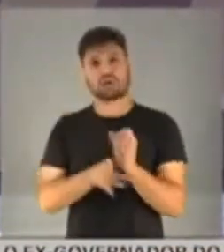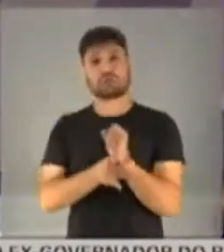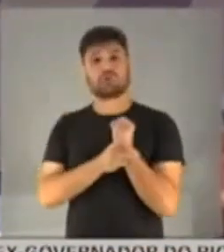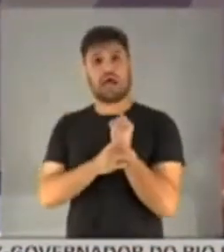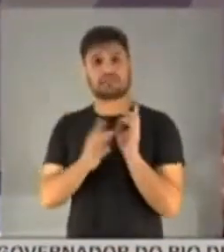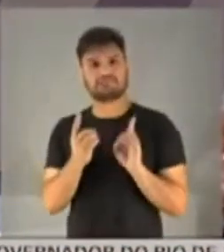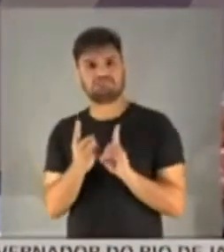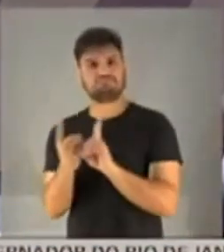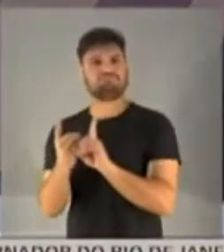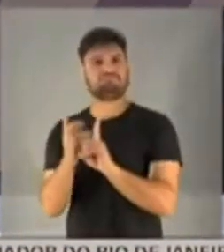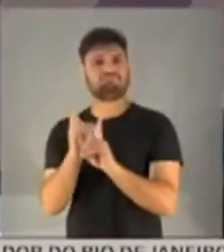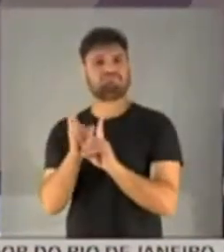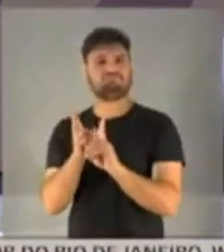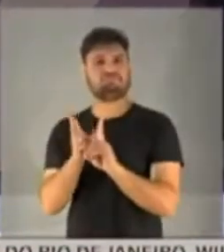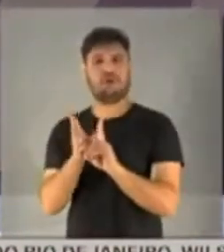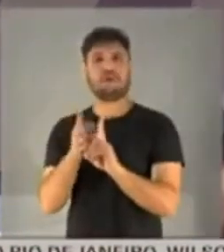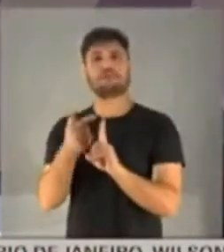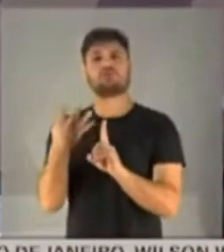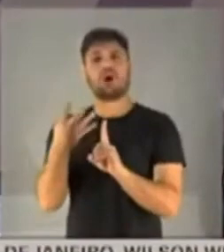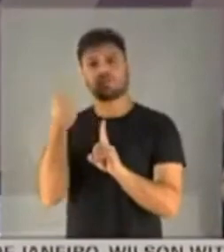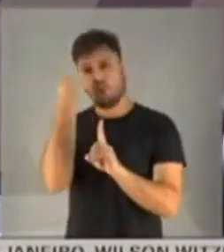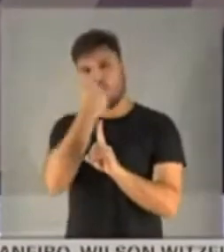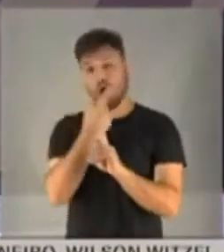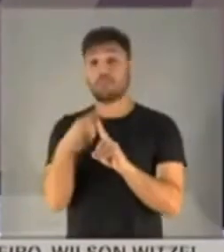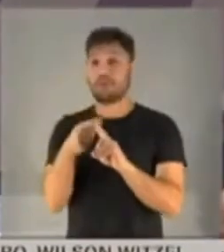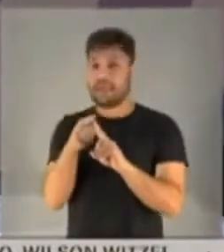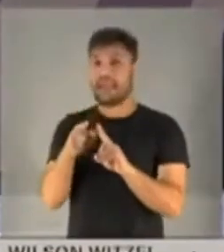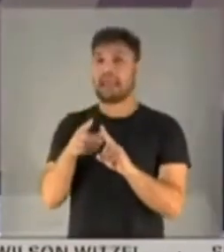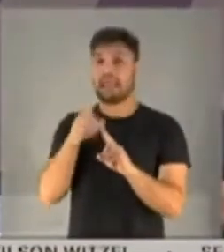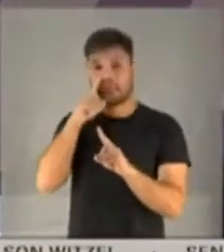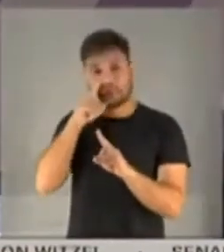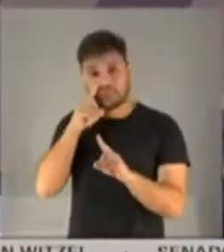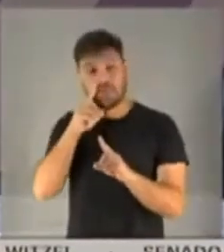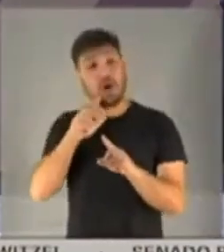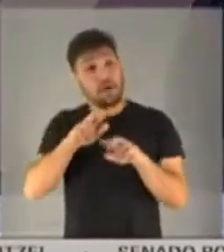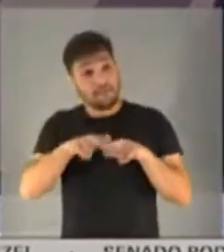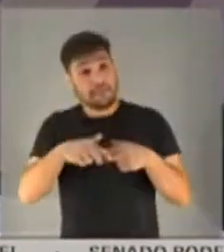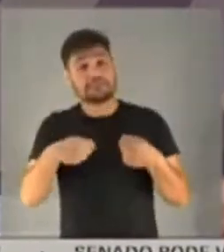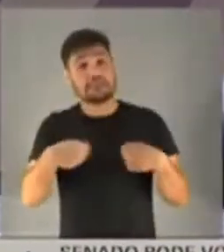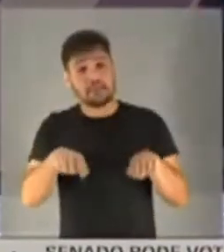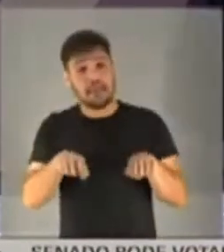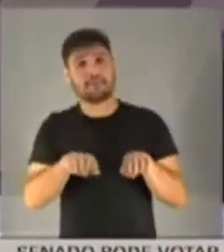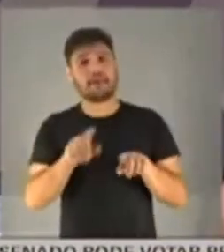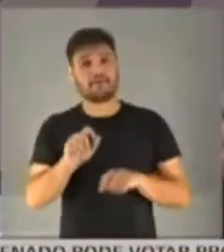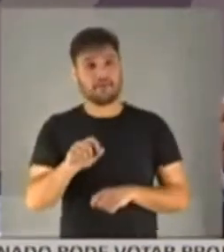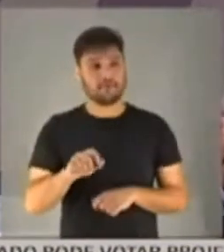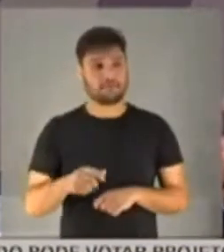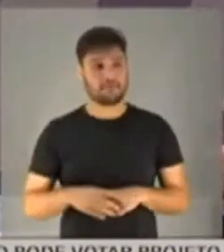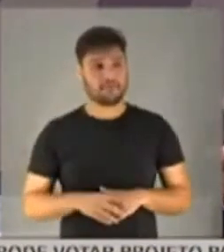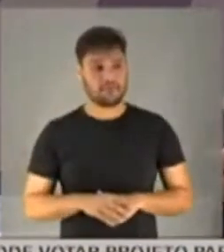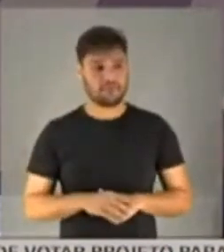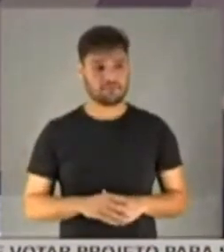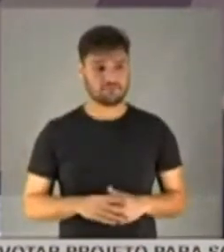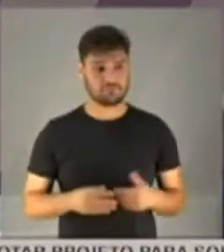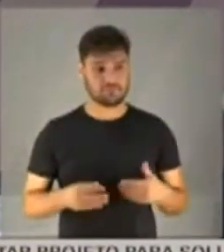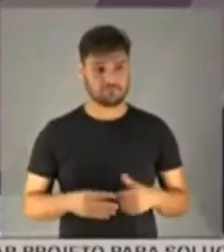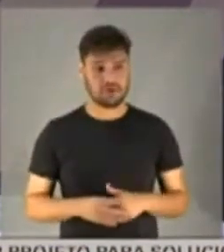alvo iminente. Nós temos que garantir a segurança de vida do proprietário da Precisa,